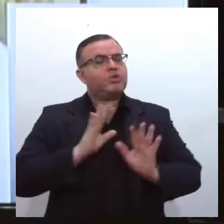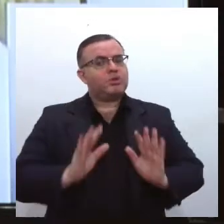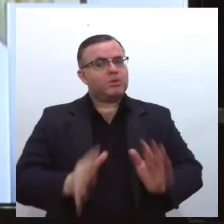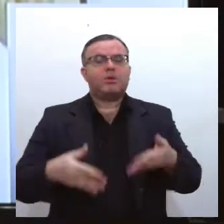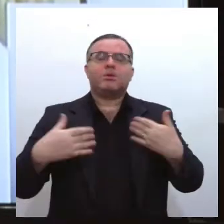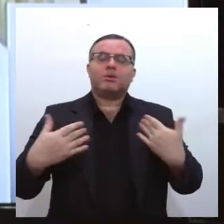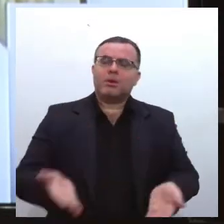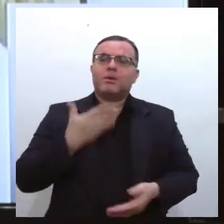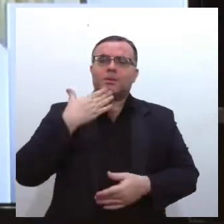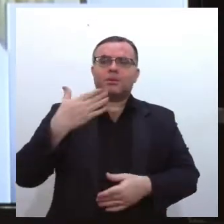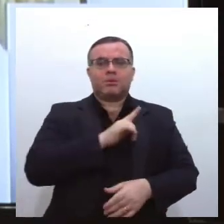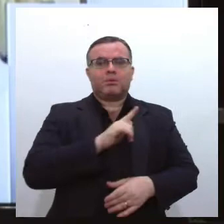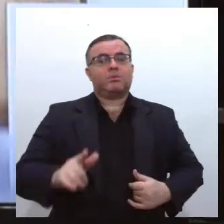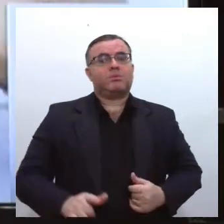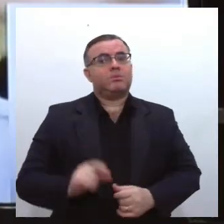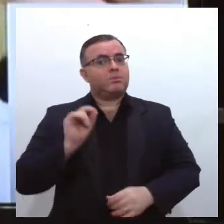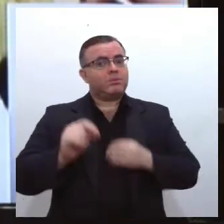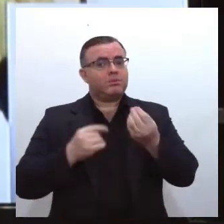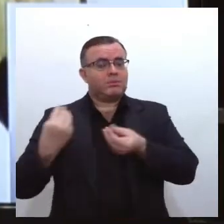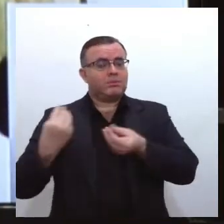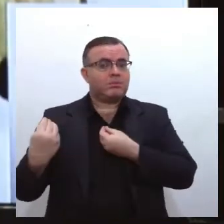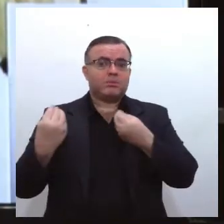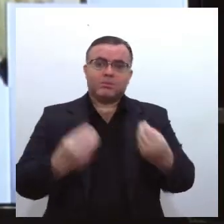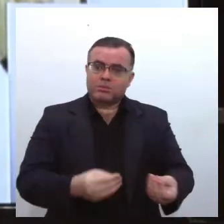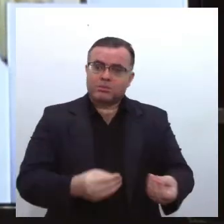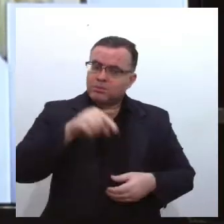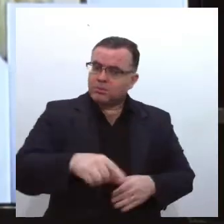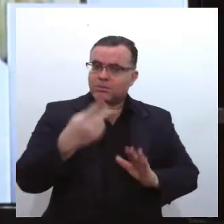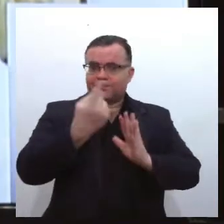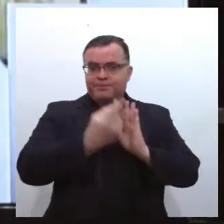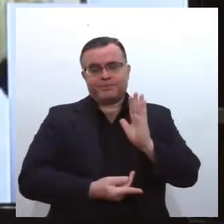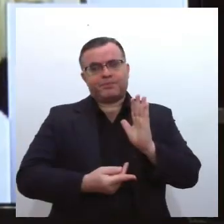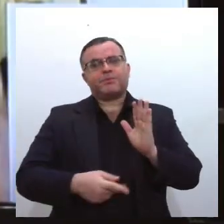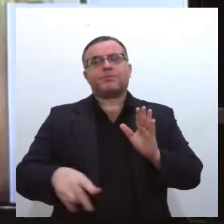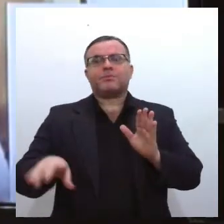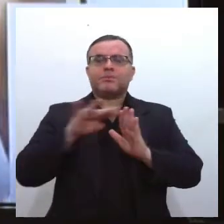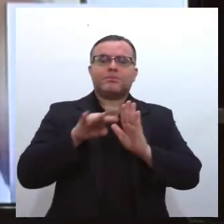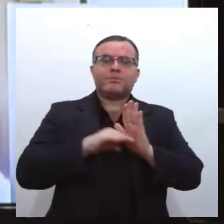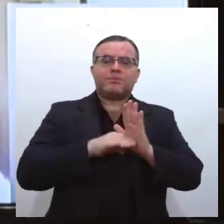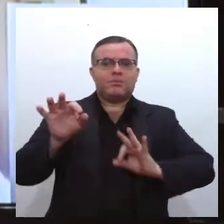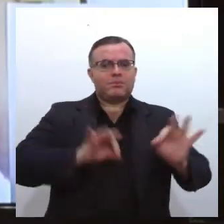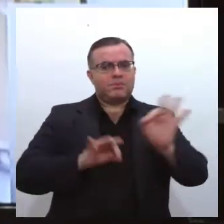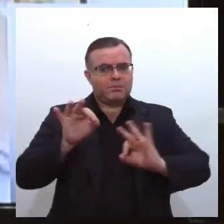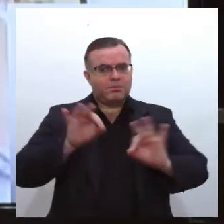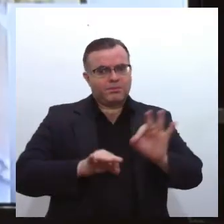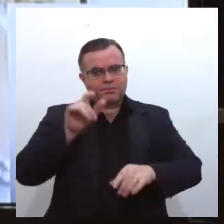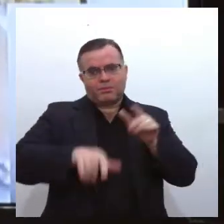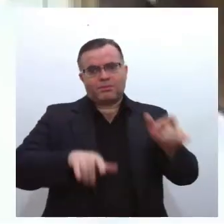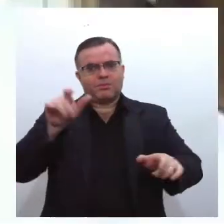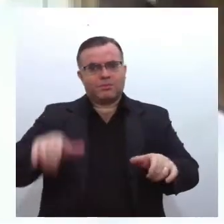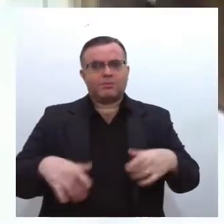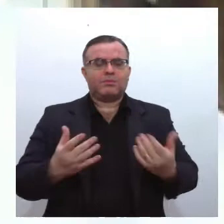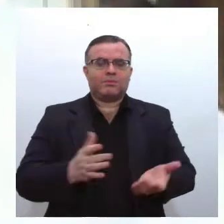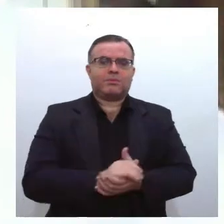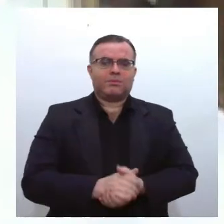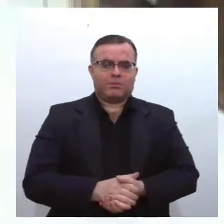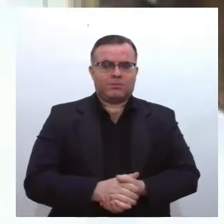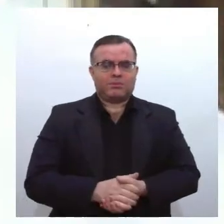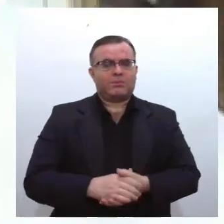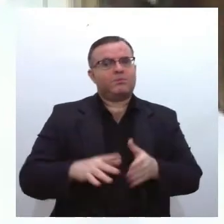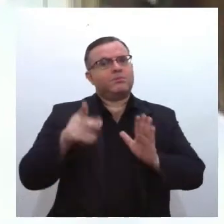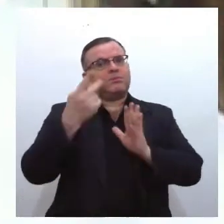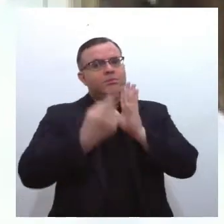governo do Estado para que envie à casa o projeto que reestrutura a carreira dos peritos oficiais. Esse projeto